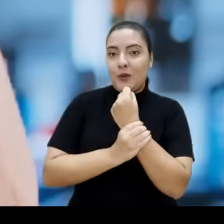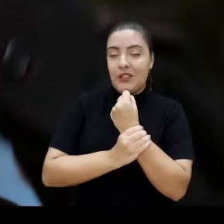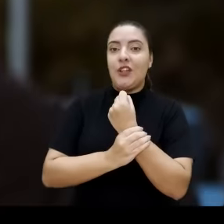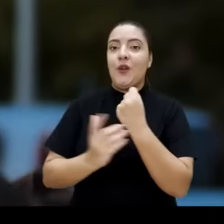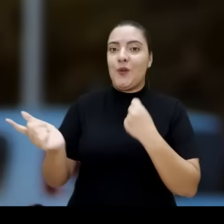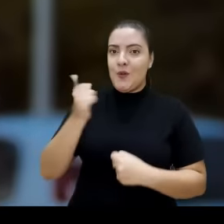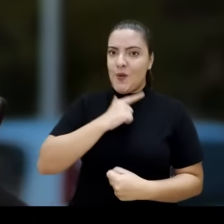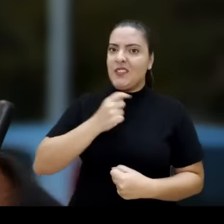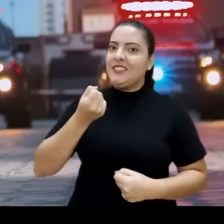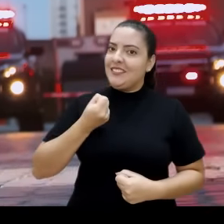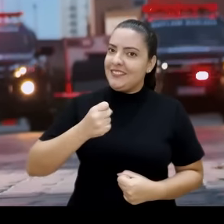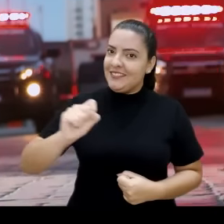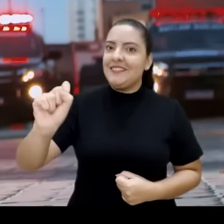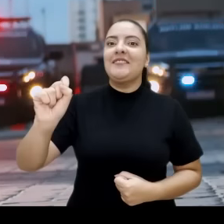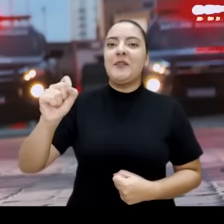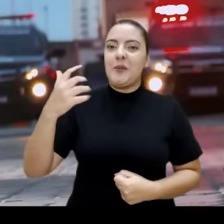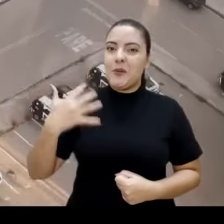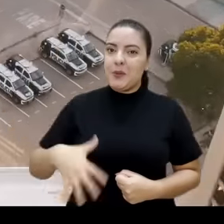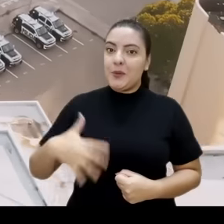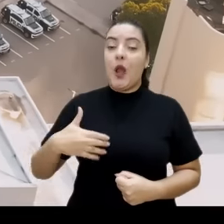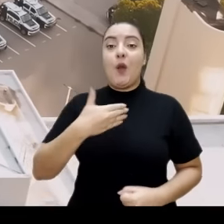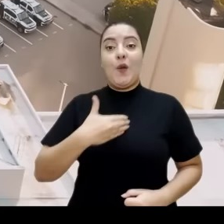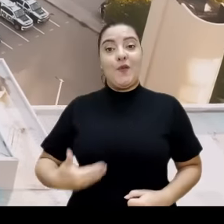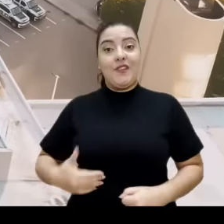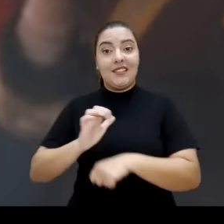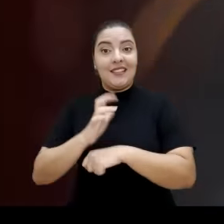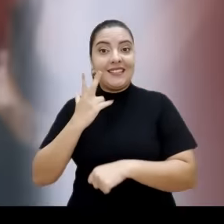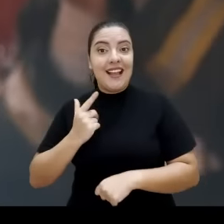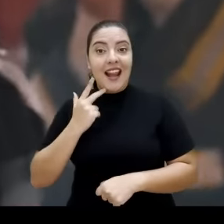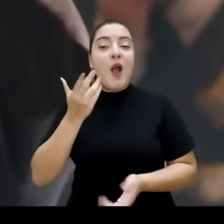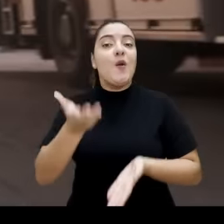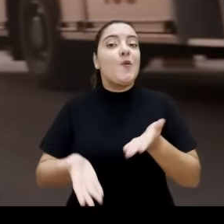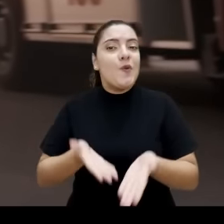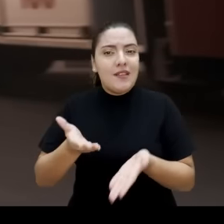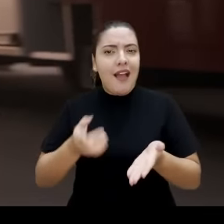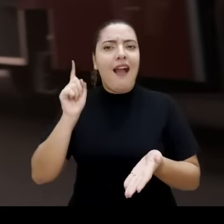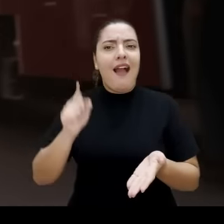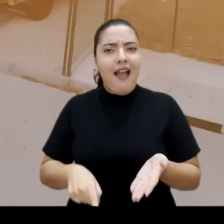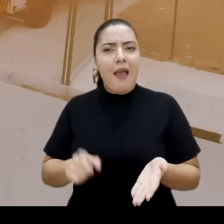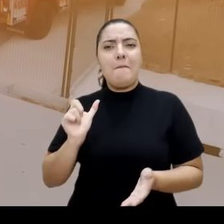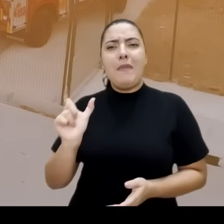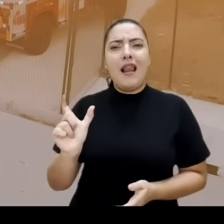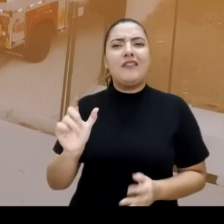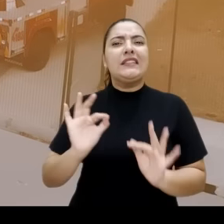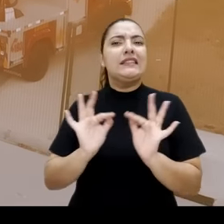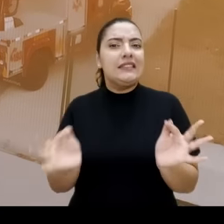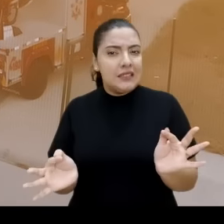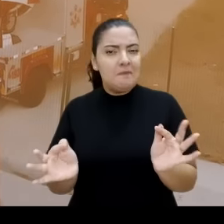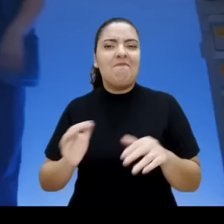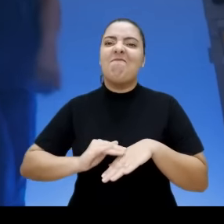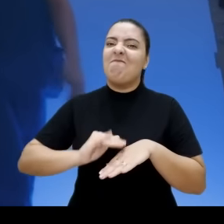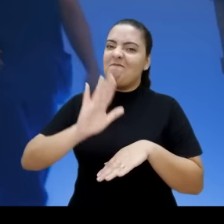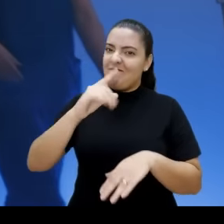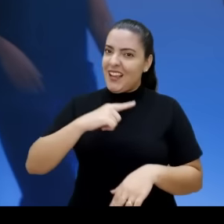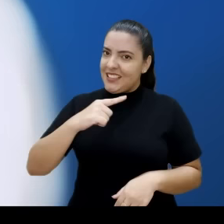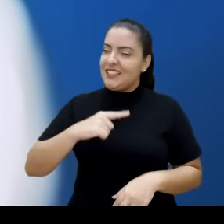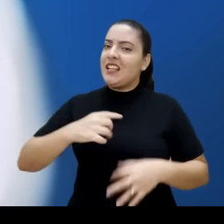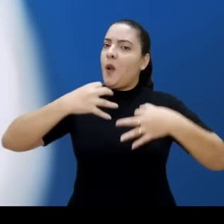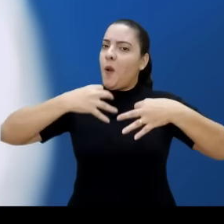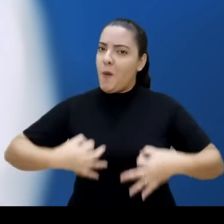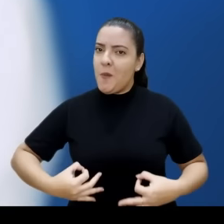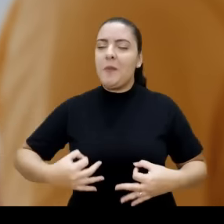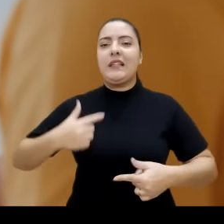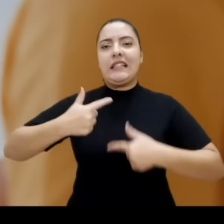e encarar esse desafio. Para o governo do Ceará, cuidar é mais do que uma simples palavra. É um